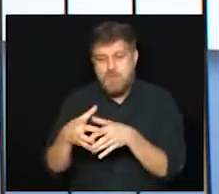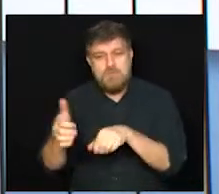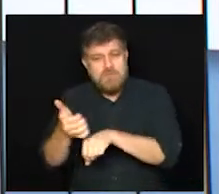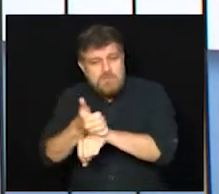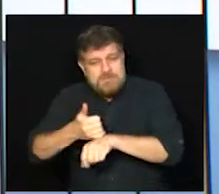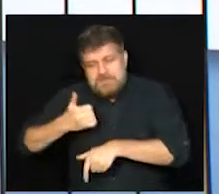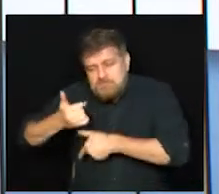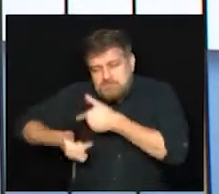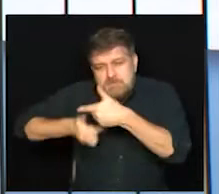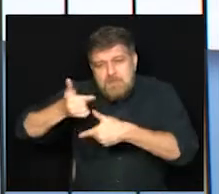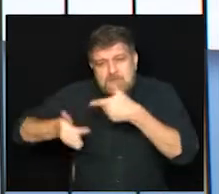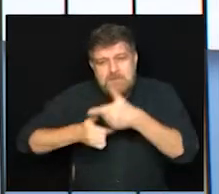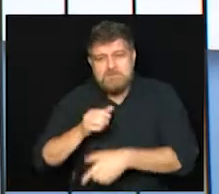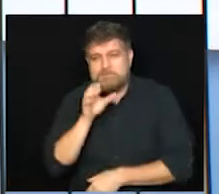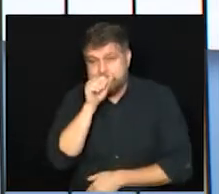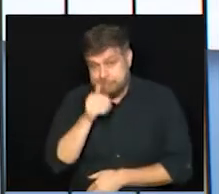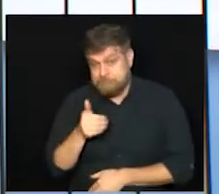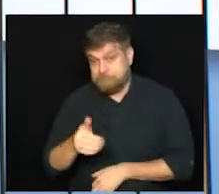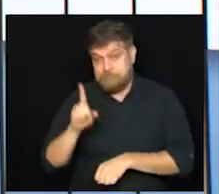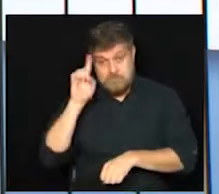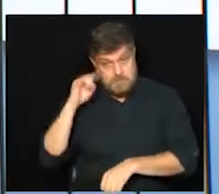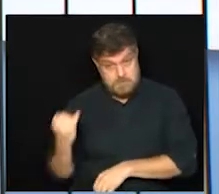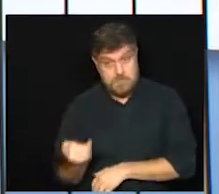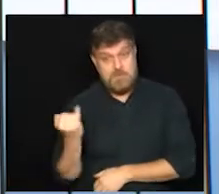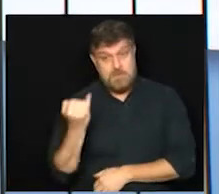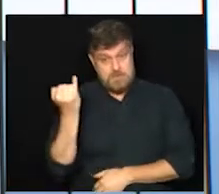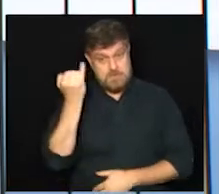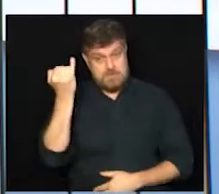trabalharam nesse dia tão importante para a nossa cidade.